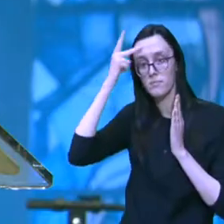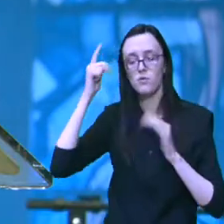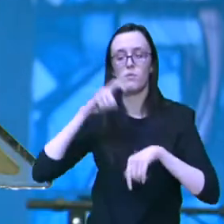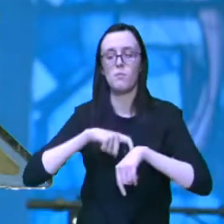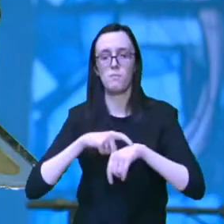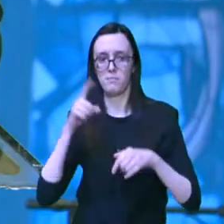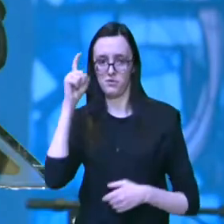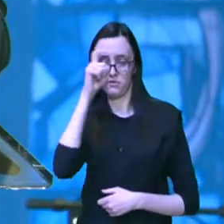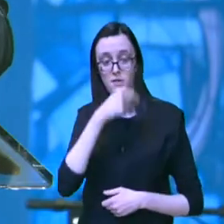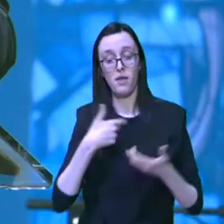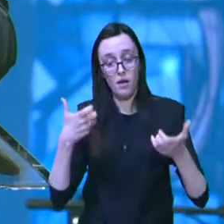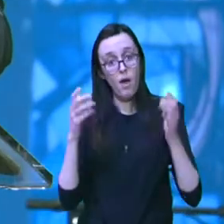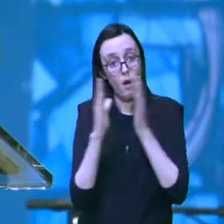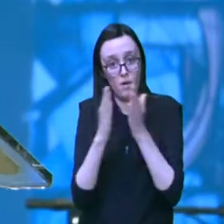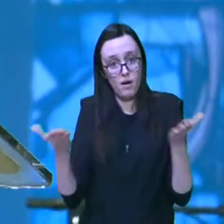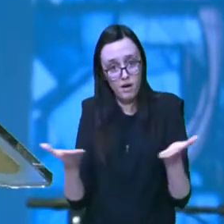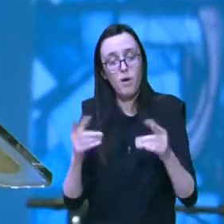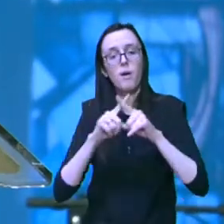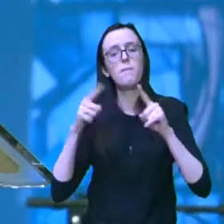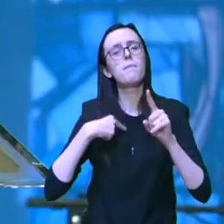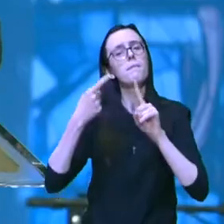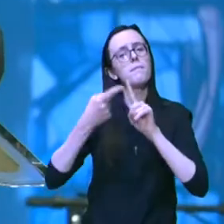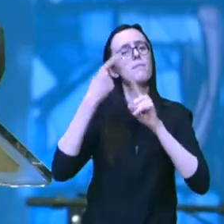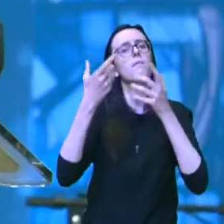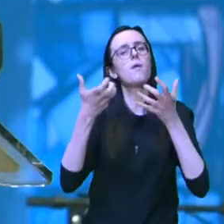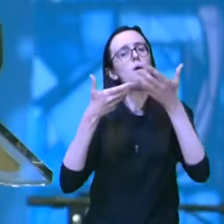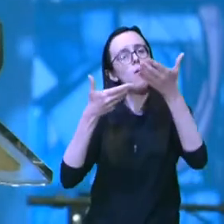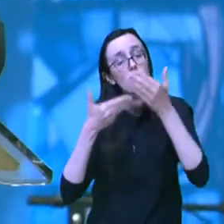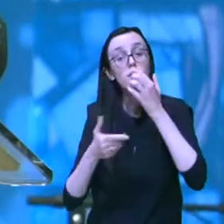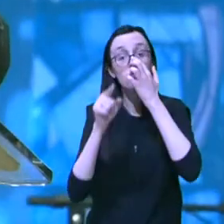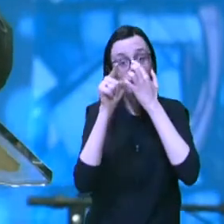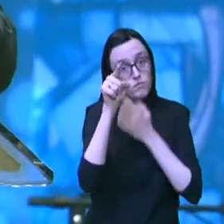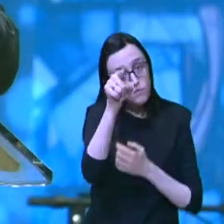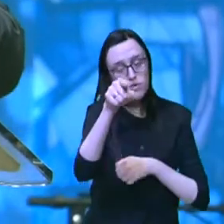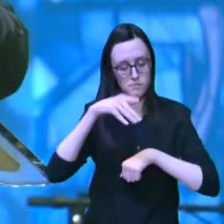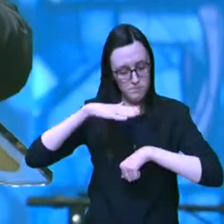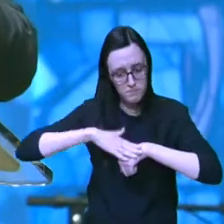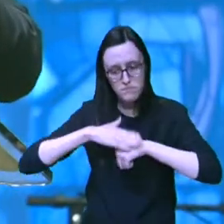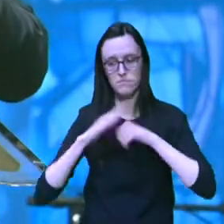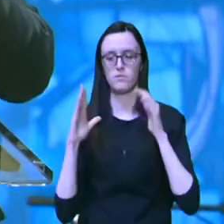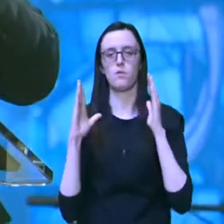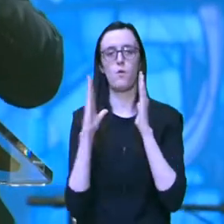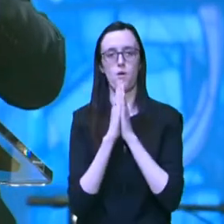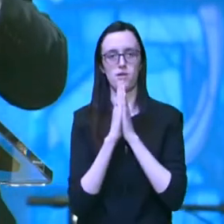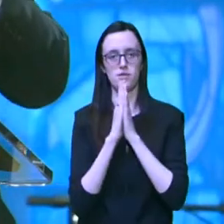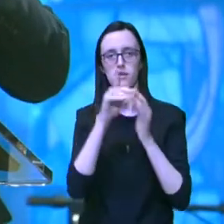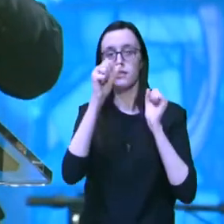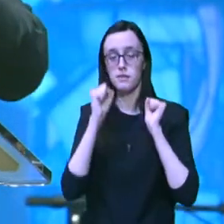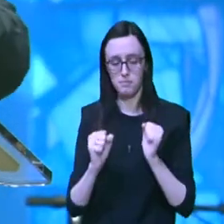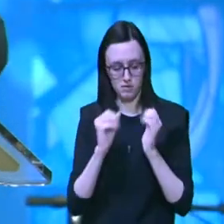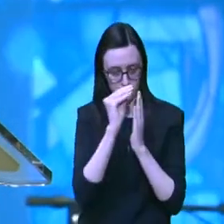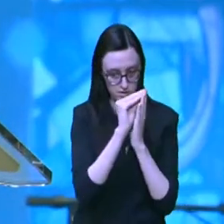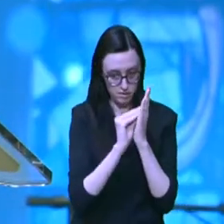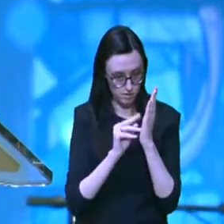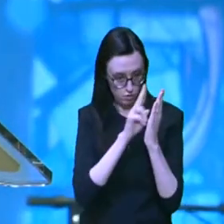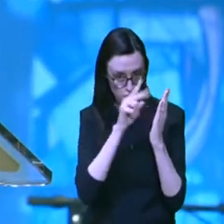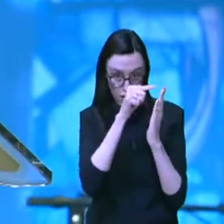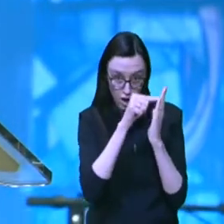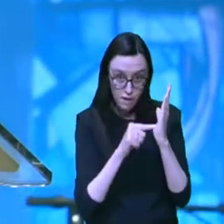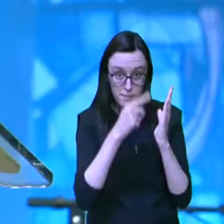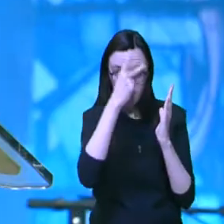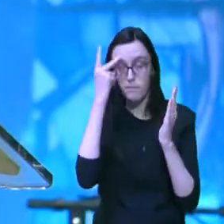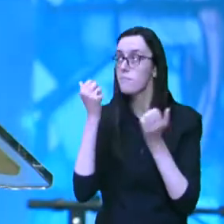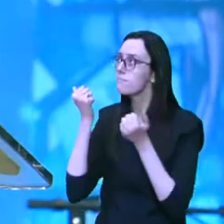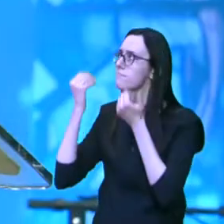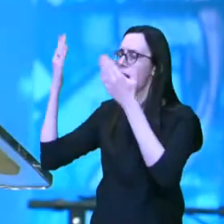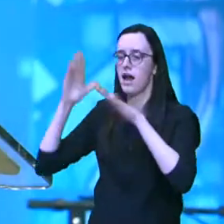orar com você, mas no primeiro momento eu quero convidar você a fazer a sua oração, a colocar o nome dessa pessoa que